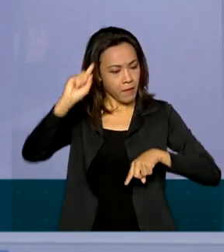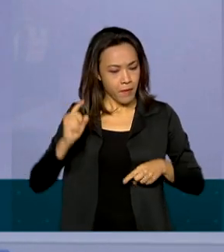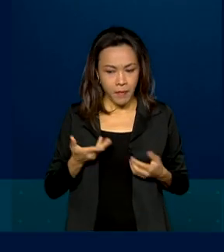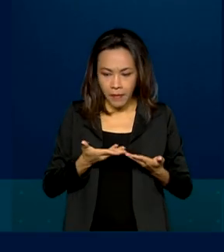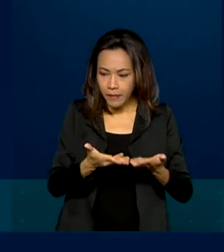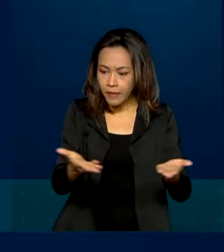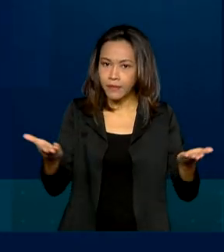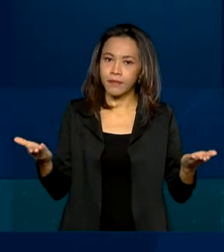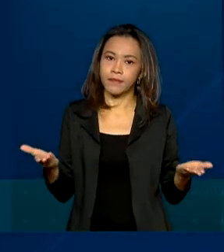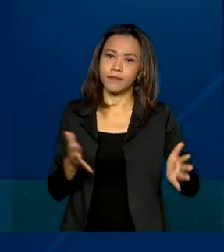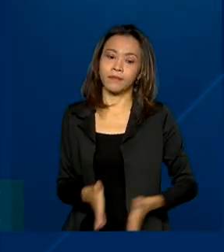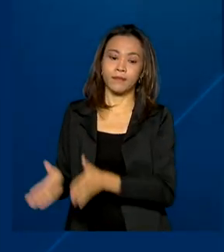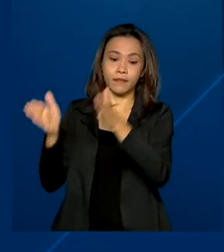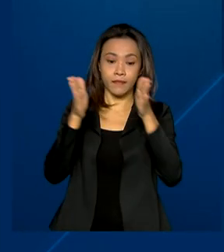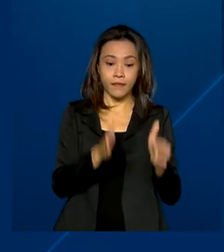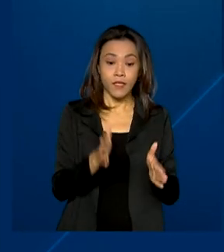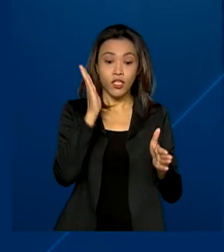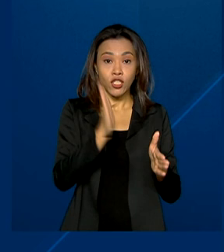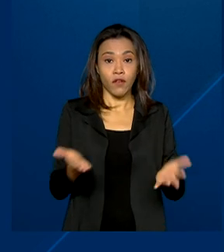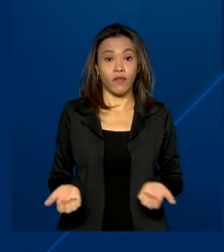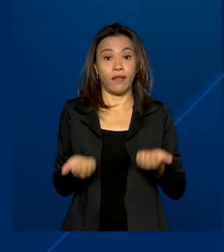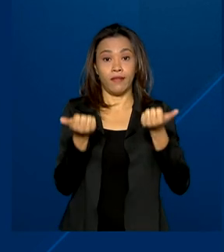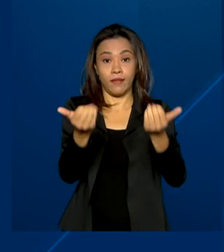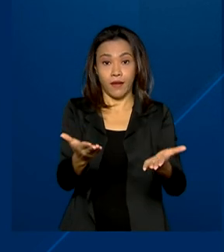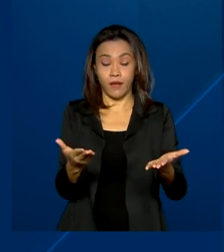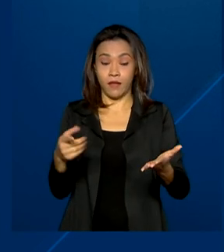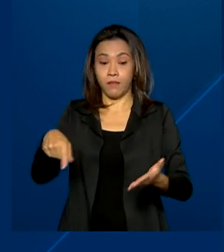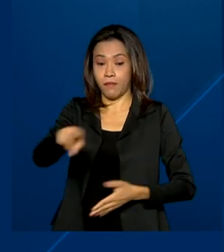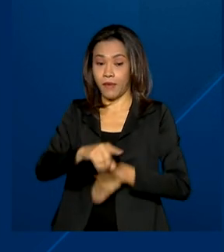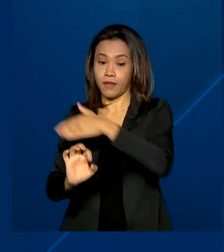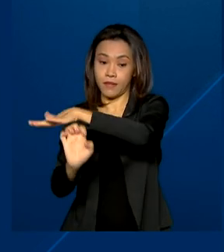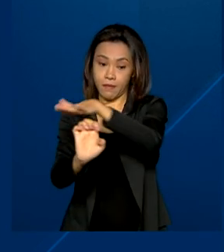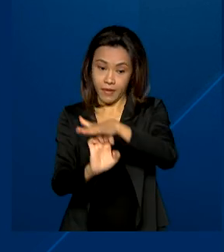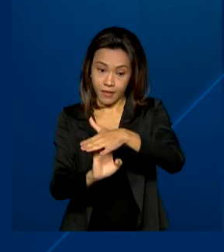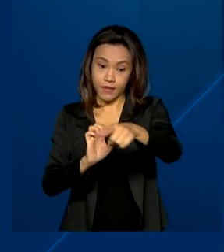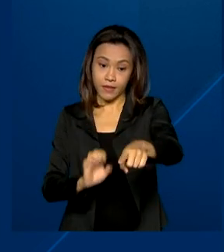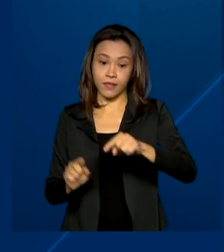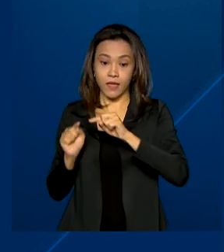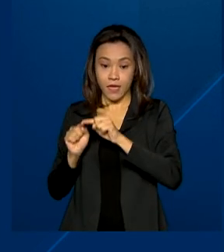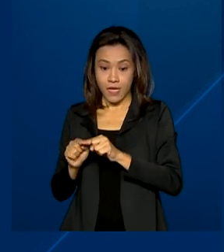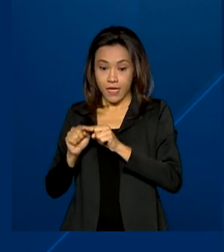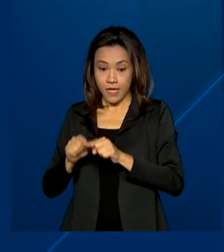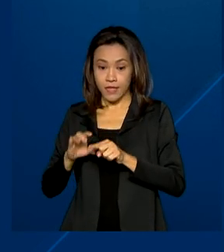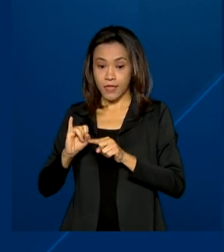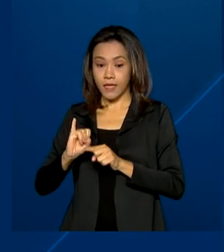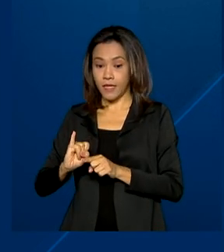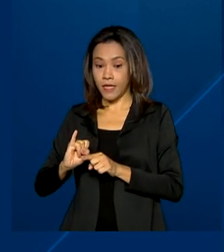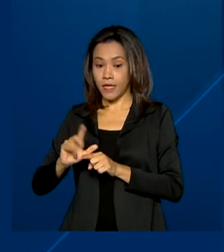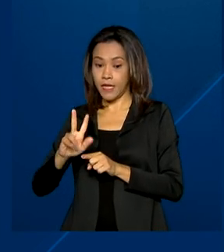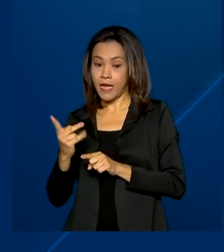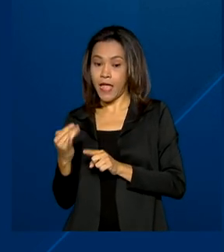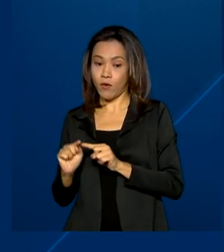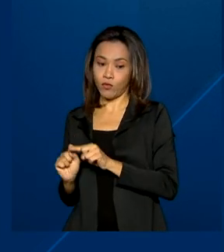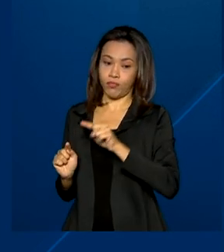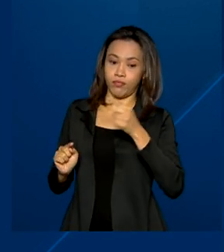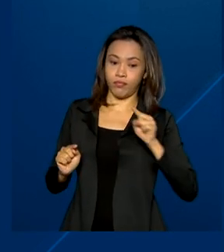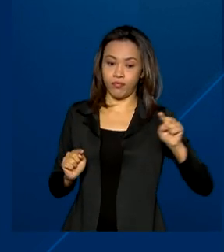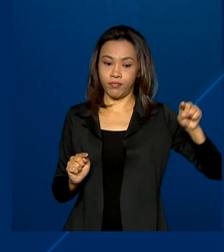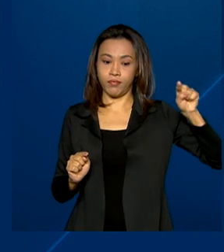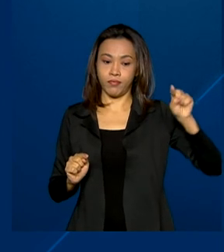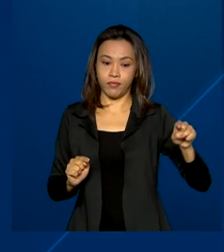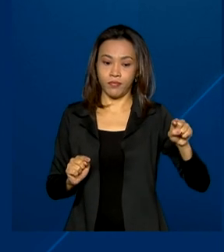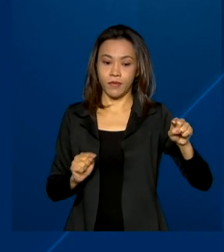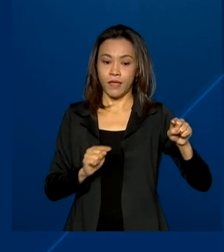sucesso. Foi concedido à iniciativa privada o trecho que liga as cidades de Ilhéus e Caetité, na Bahia. Esse é o primeiro de